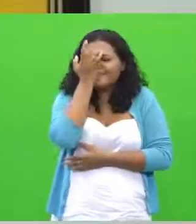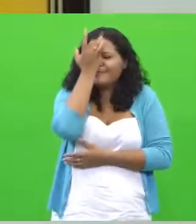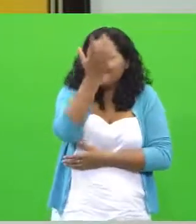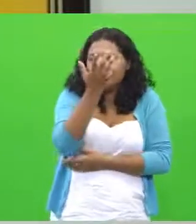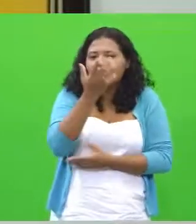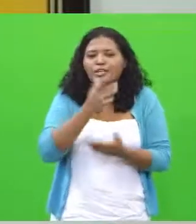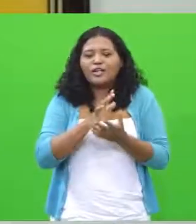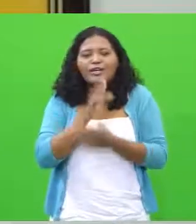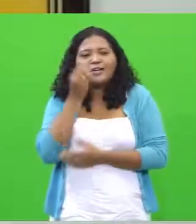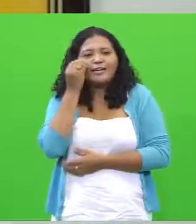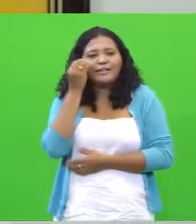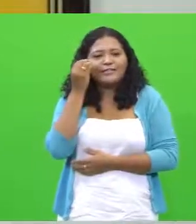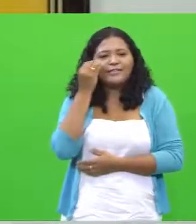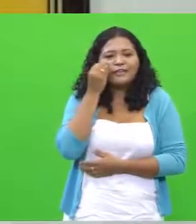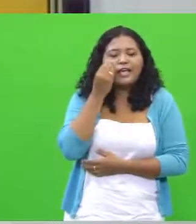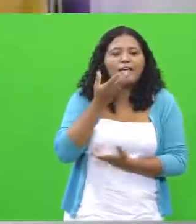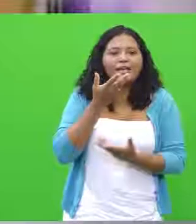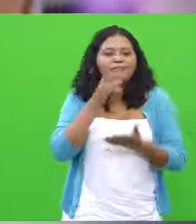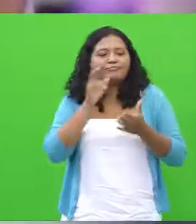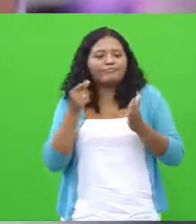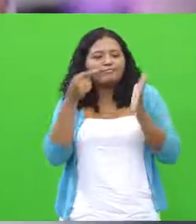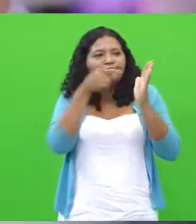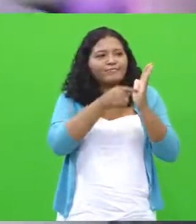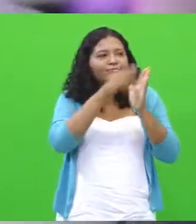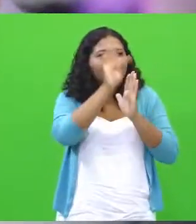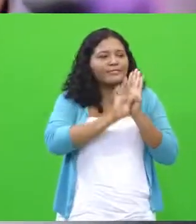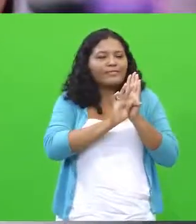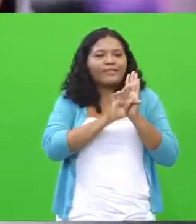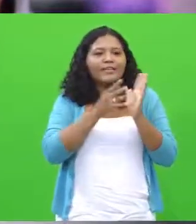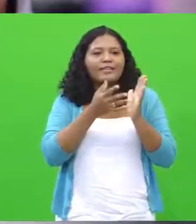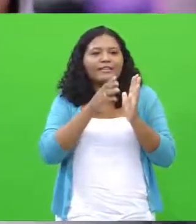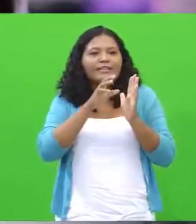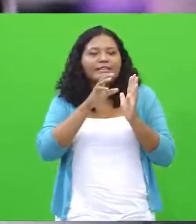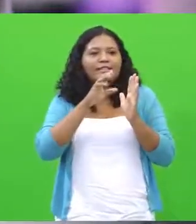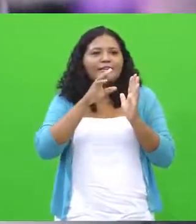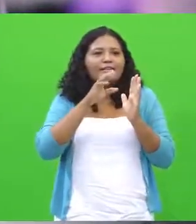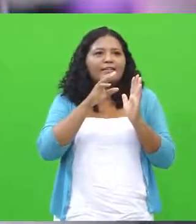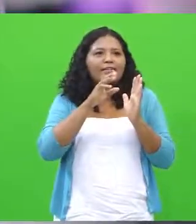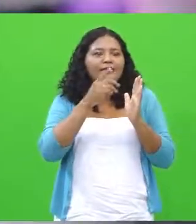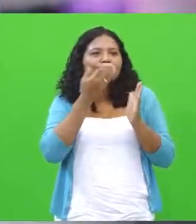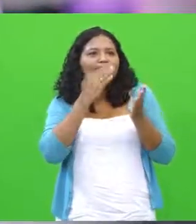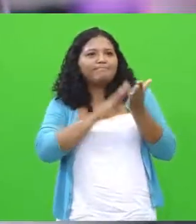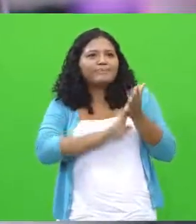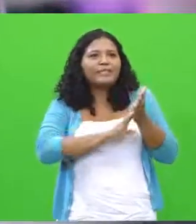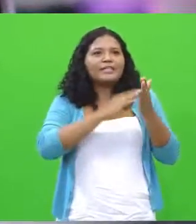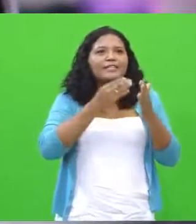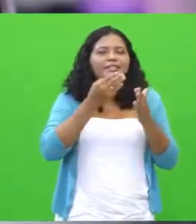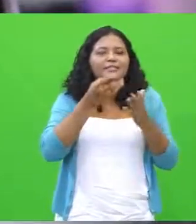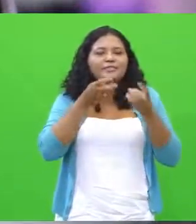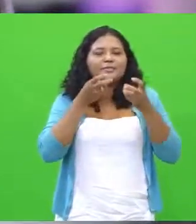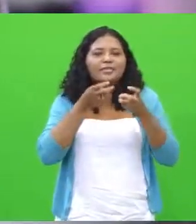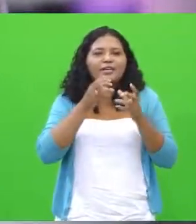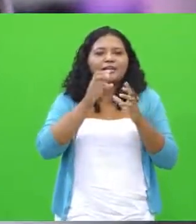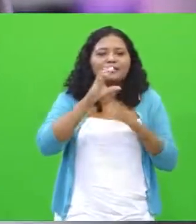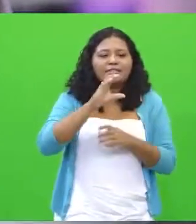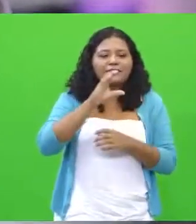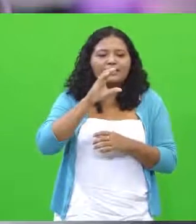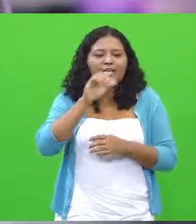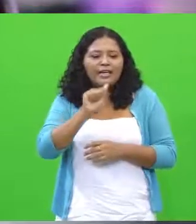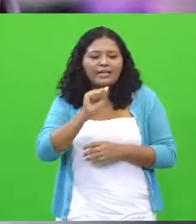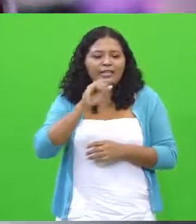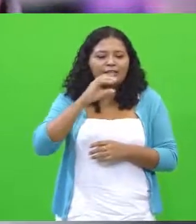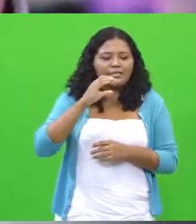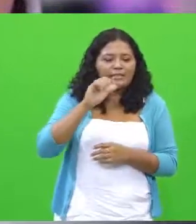vendo uma casa botar C.A.S. e Z.A. já transmiti a minha ideia e que eu queria. Agora, só para escrever